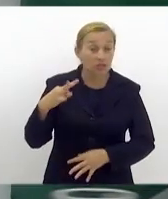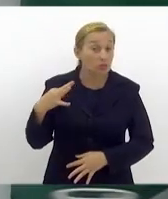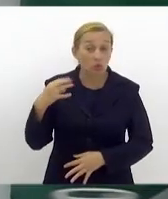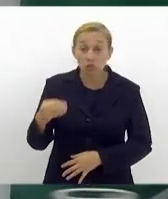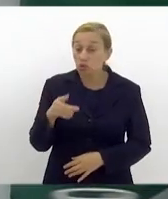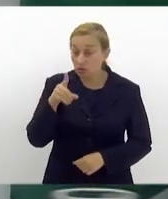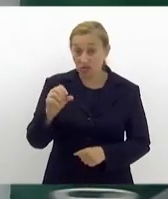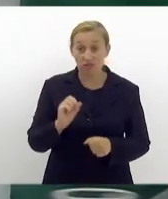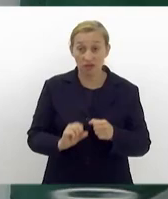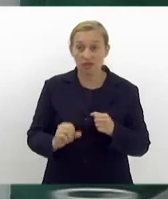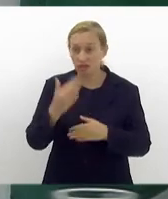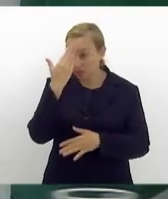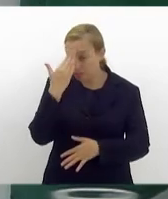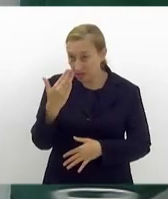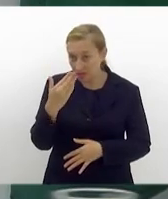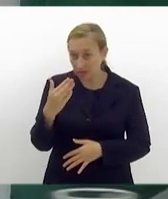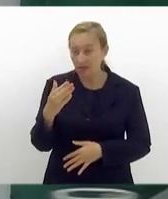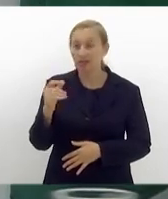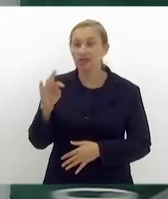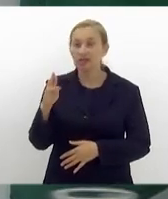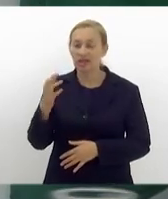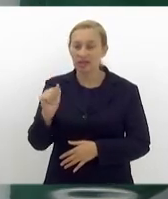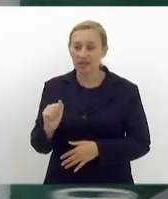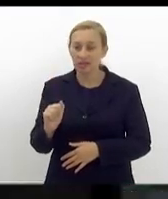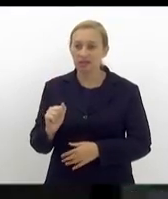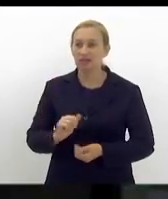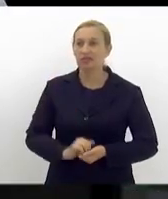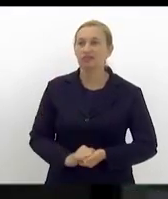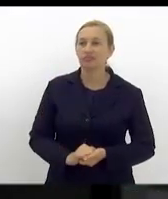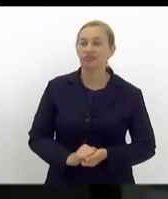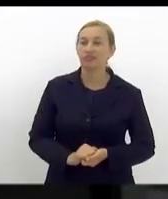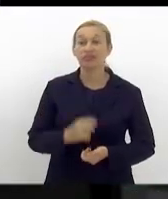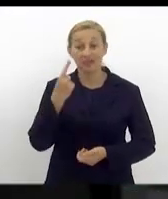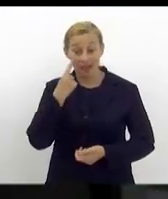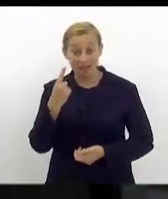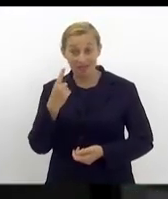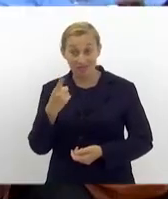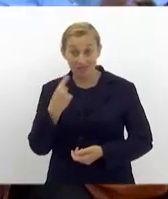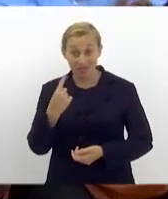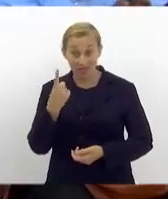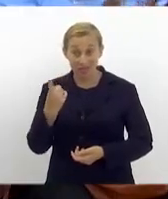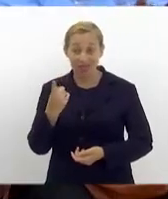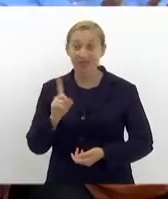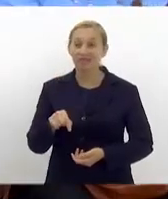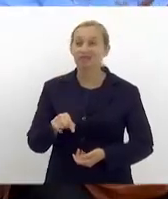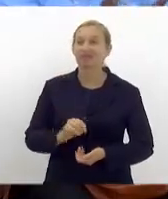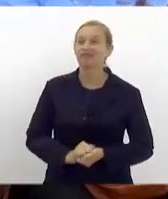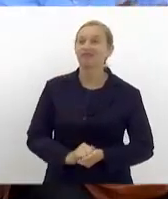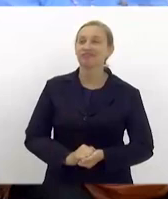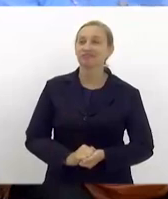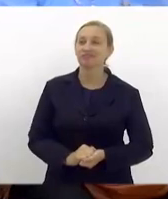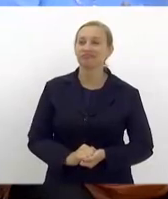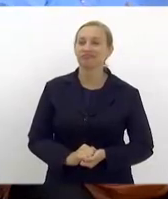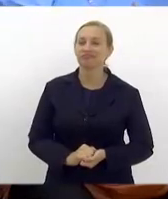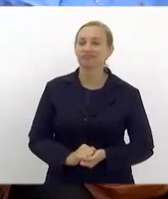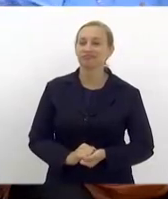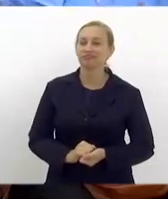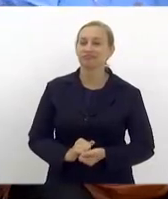você faz. Muito obrigada, Sarita Melo. Deve estar nos assistindo, não é? Agora não está aqui, não é?